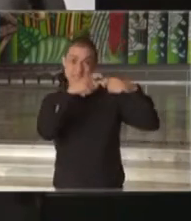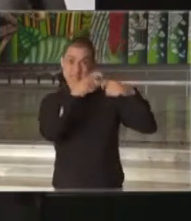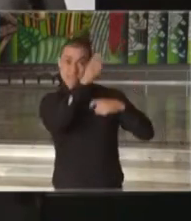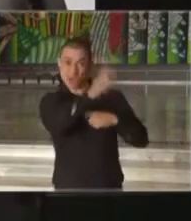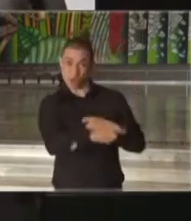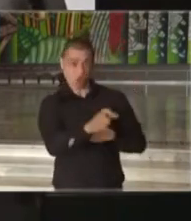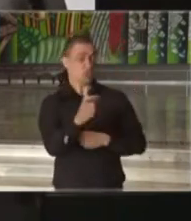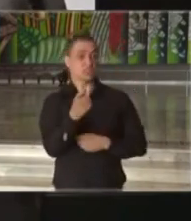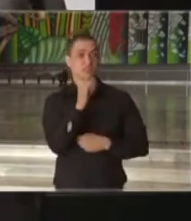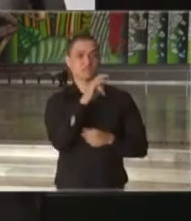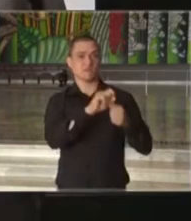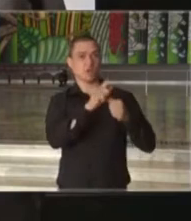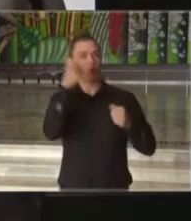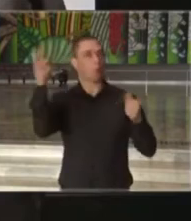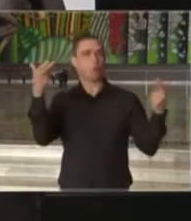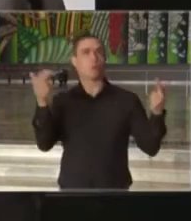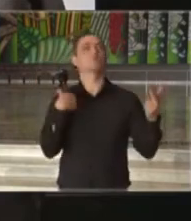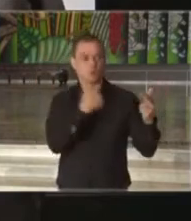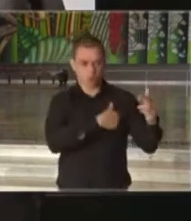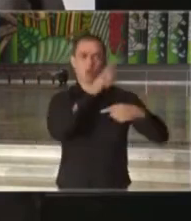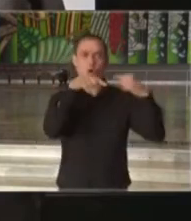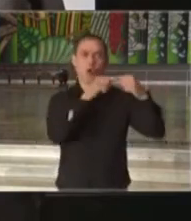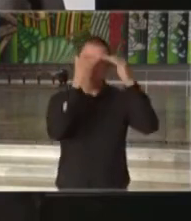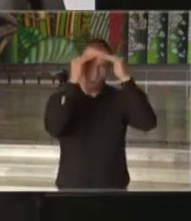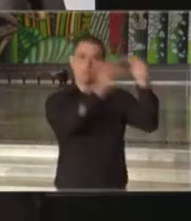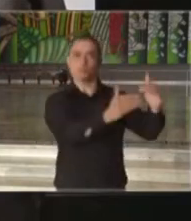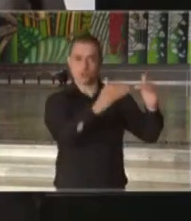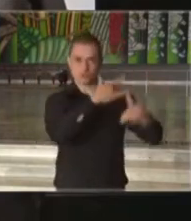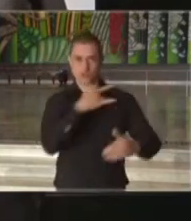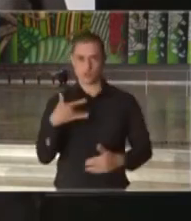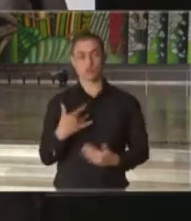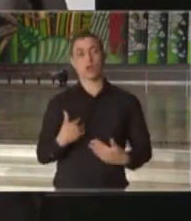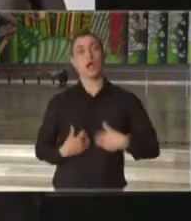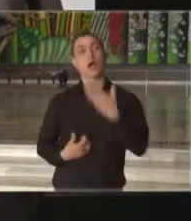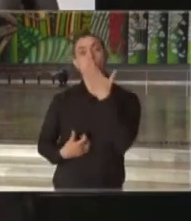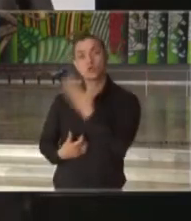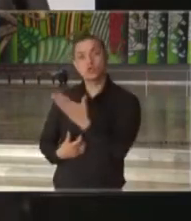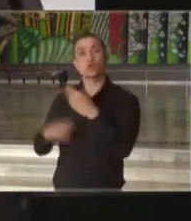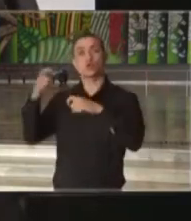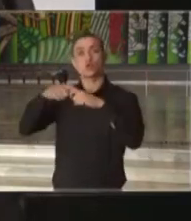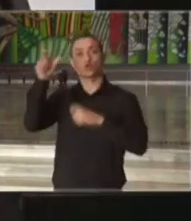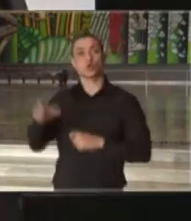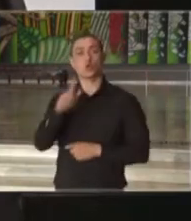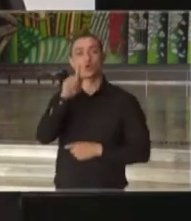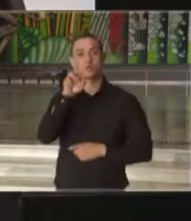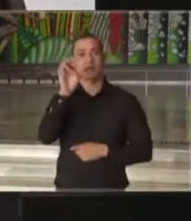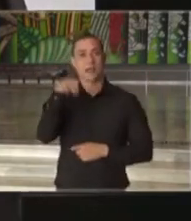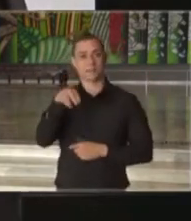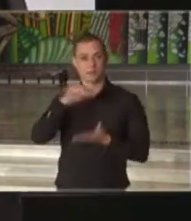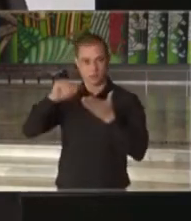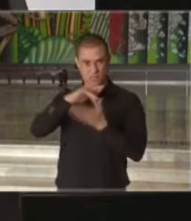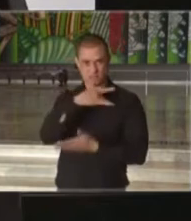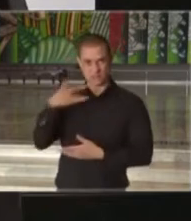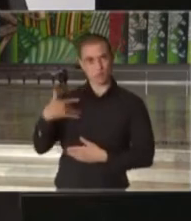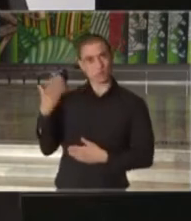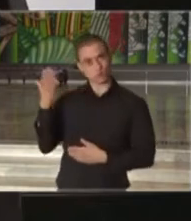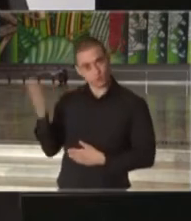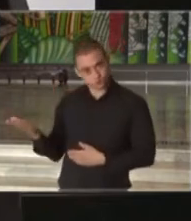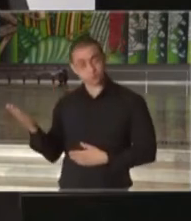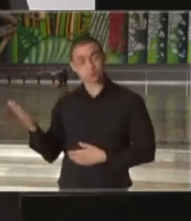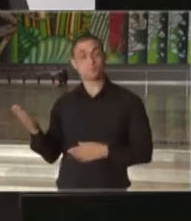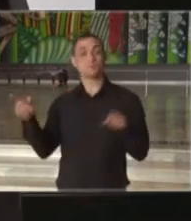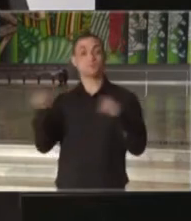critérios claros e objetivos de saúde. E agora eu peço a palavra do doutor Zé Henrique Guerman, secretário de Saúde do Estado de São Paulo